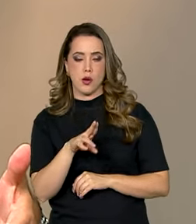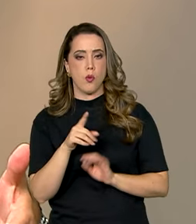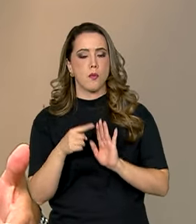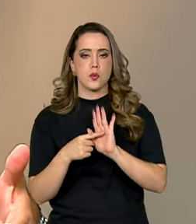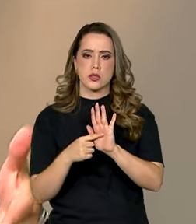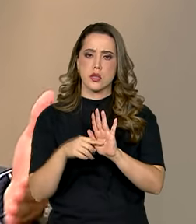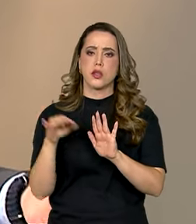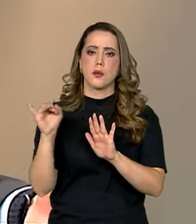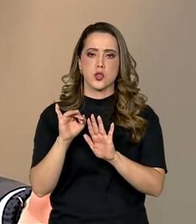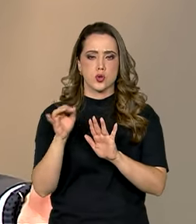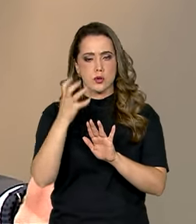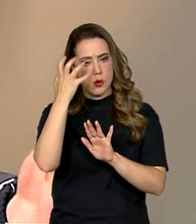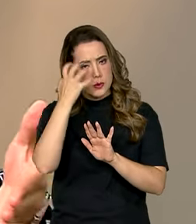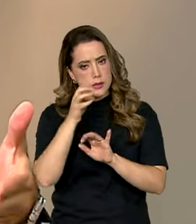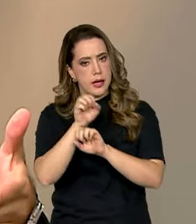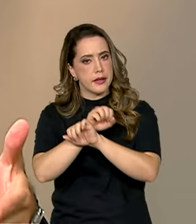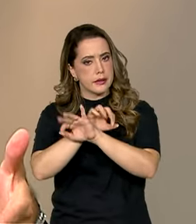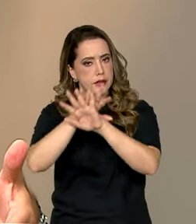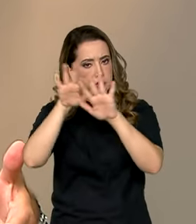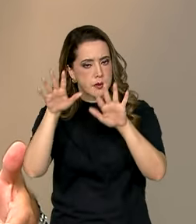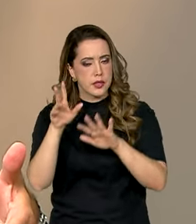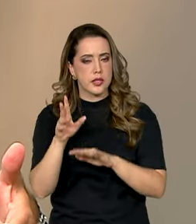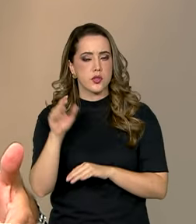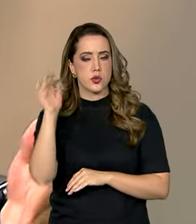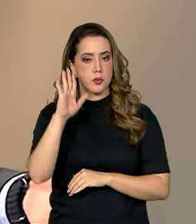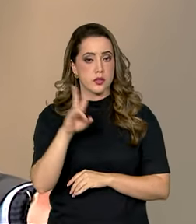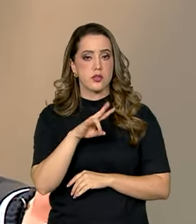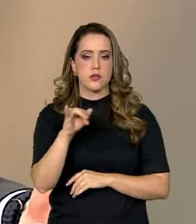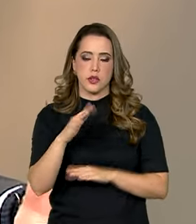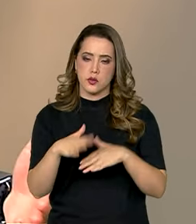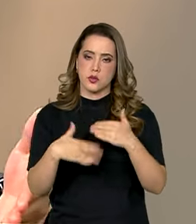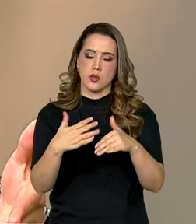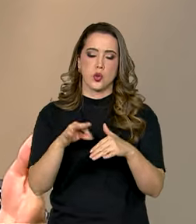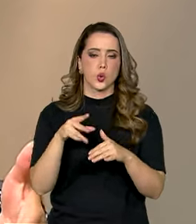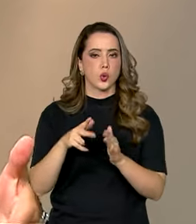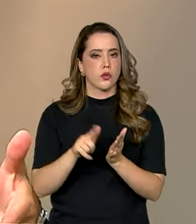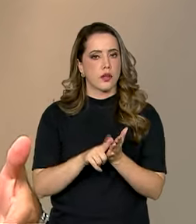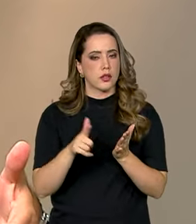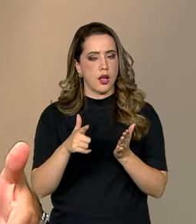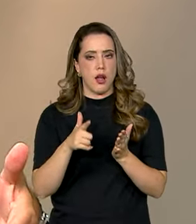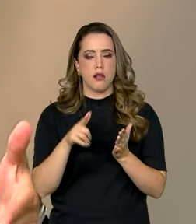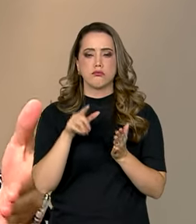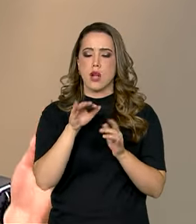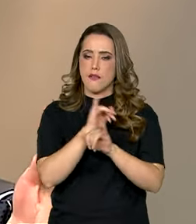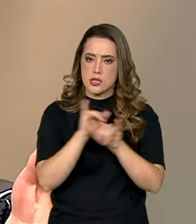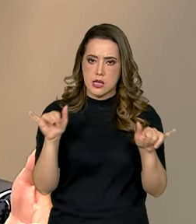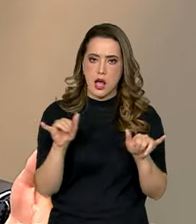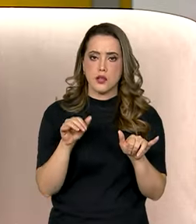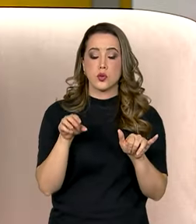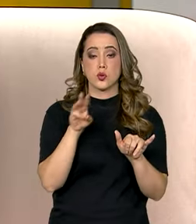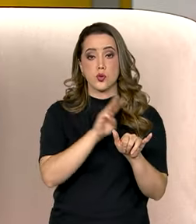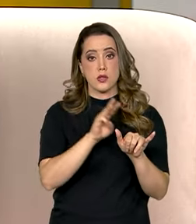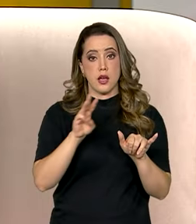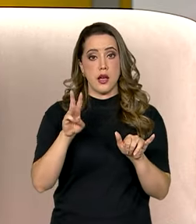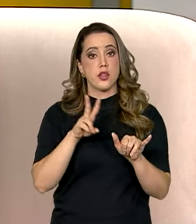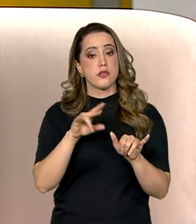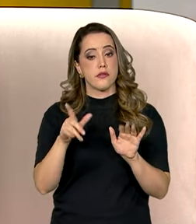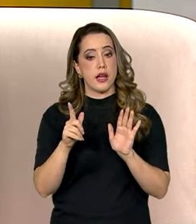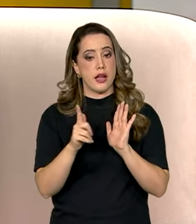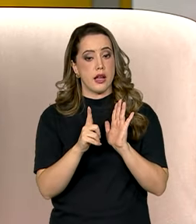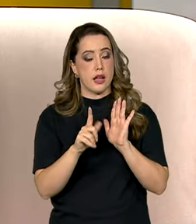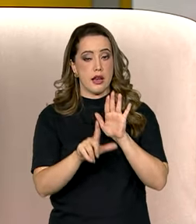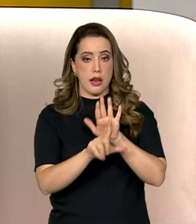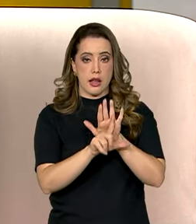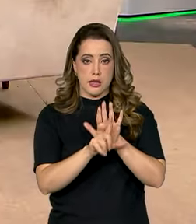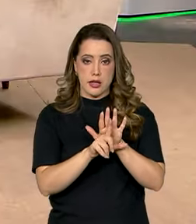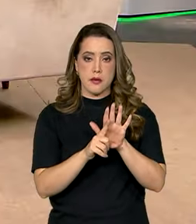Brasil. Então, está lá que nós vamos manter nossa transparência para isso. Tudo vai estar publicado no nosso site, como já é hoje, vai estar em lei isso. E também tem mais